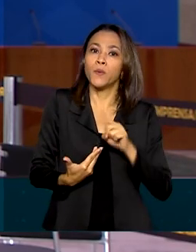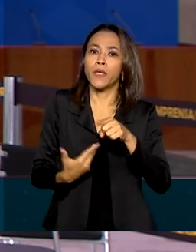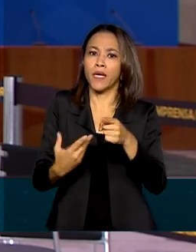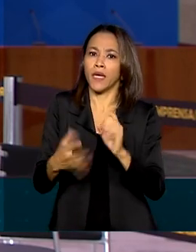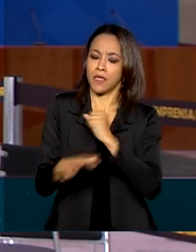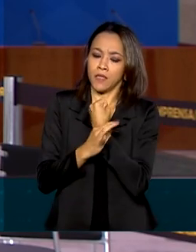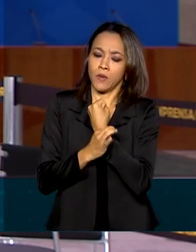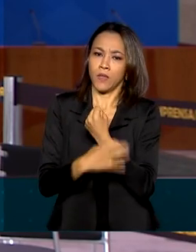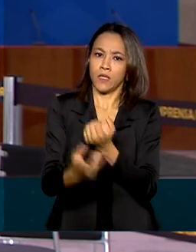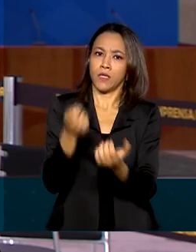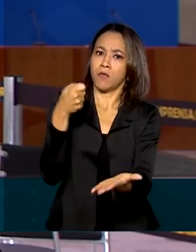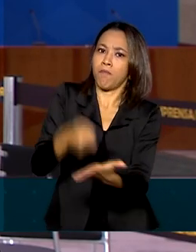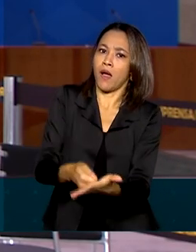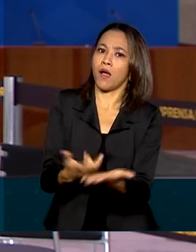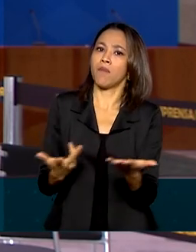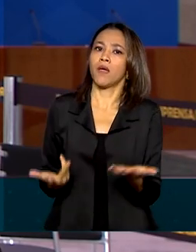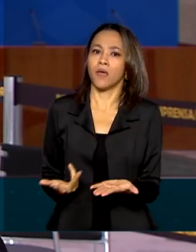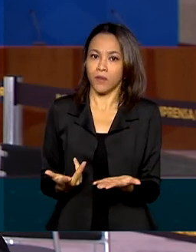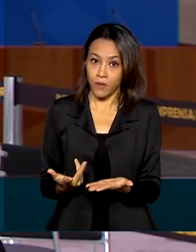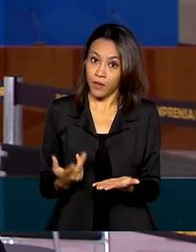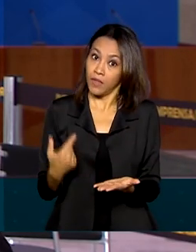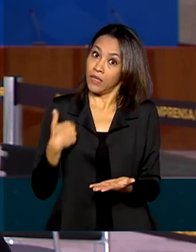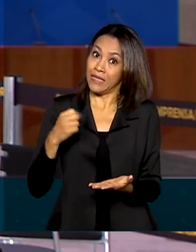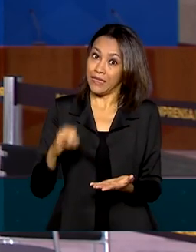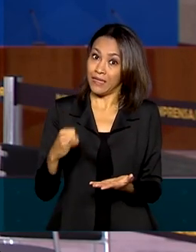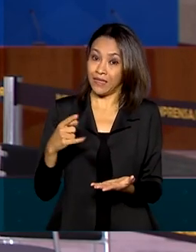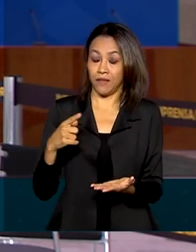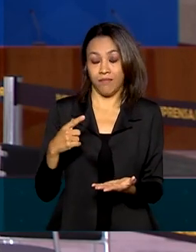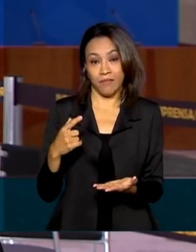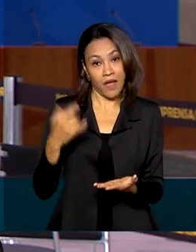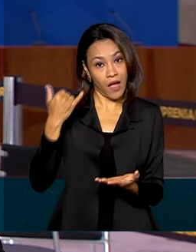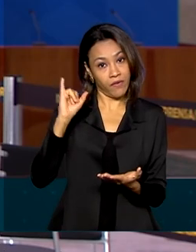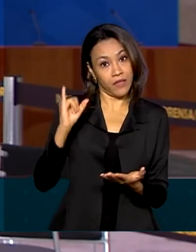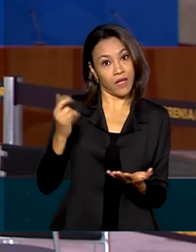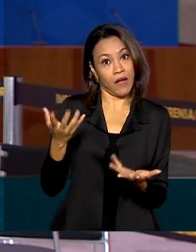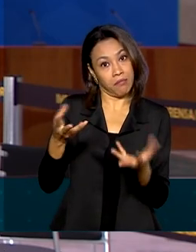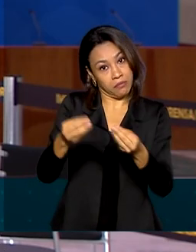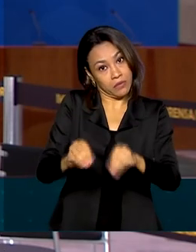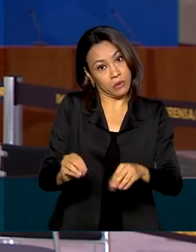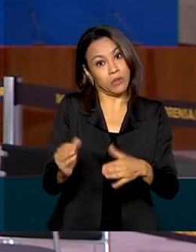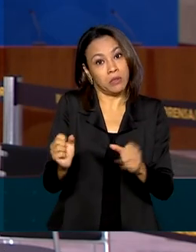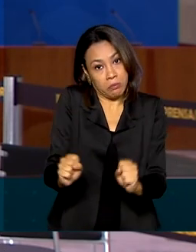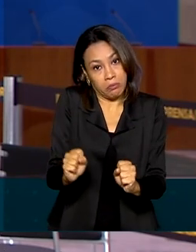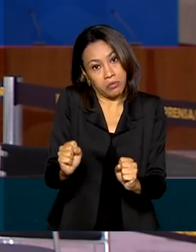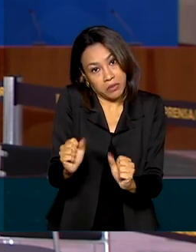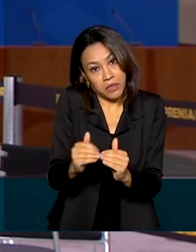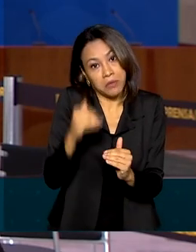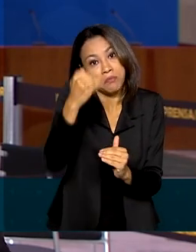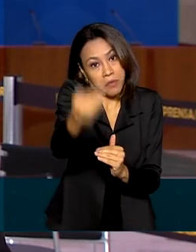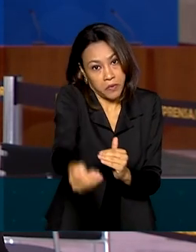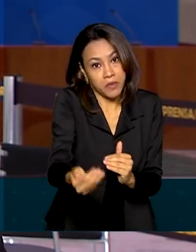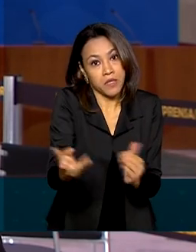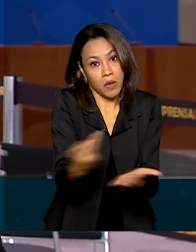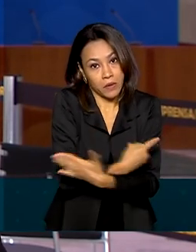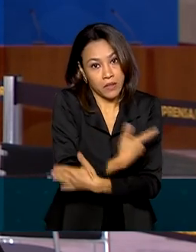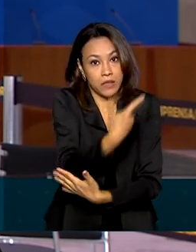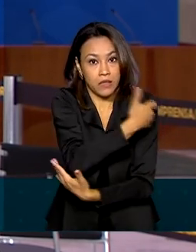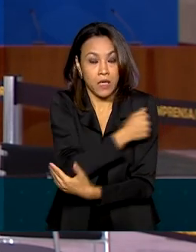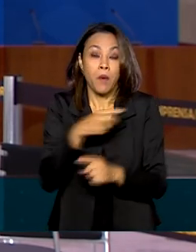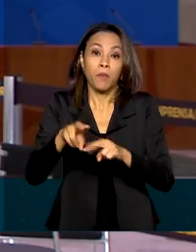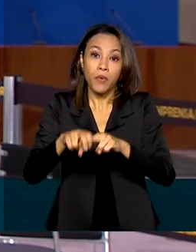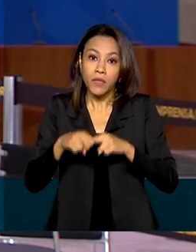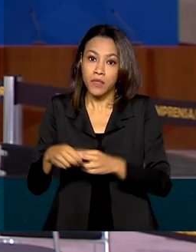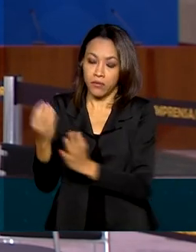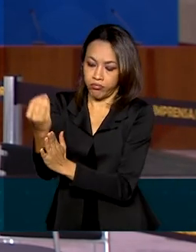e também se resguardam de eventuais danos graves que as vacinas podem causar. Por isso, o Ministério enviou à Casa Civil